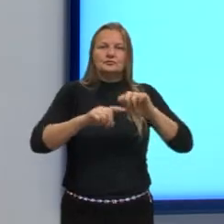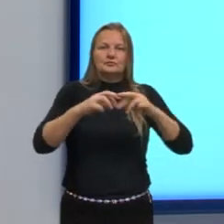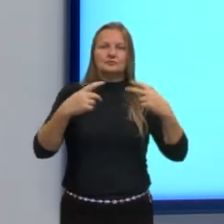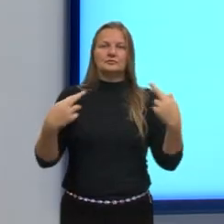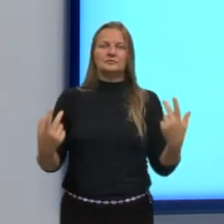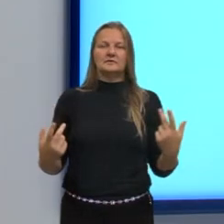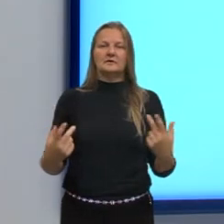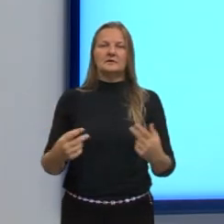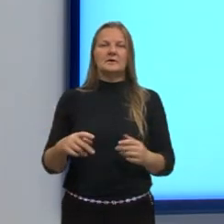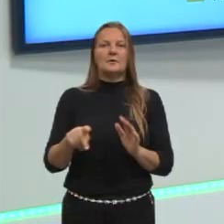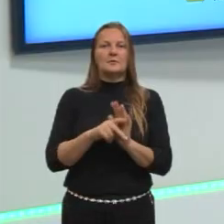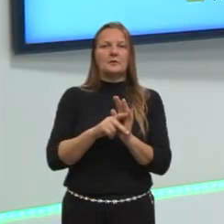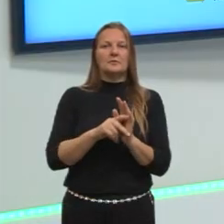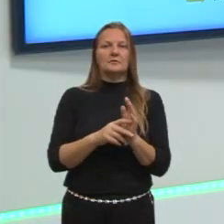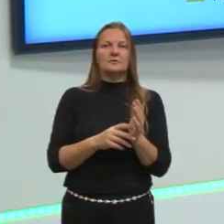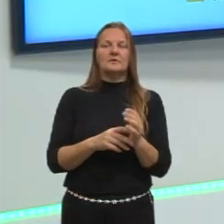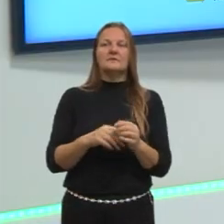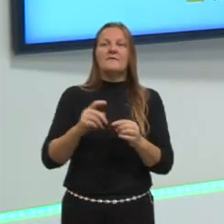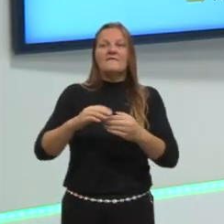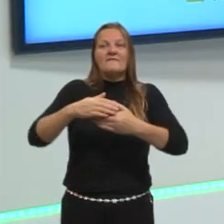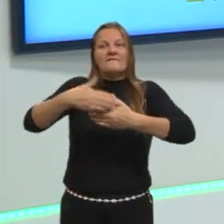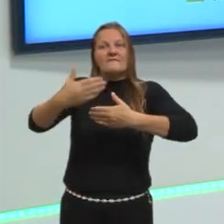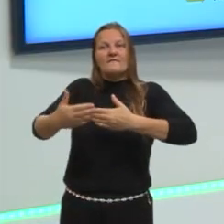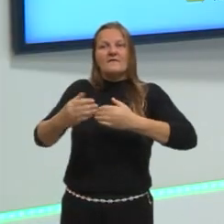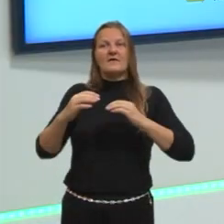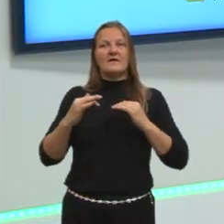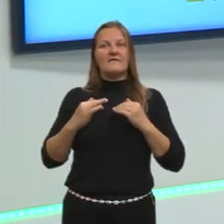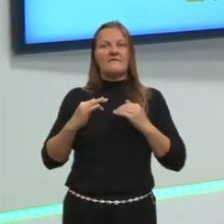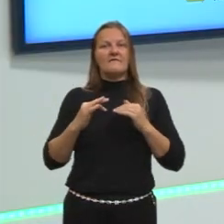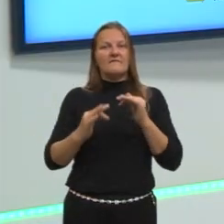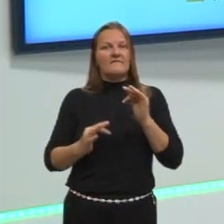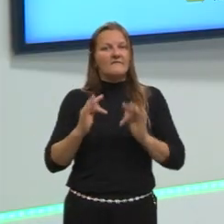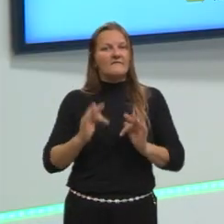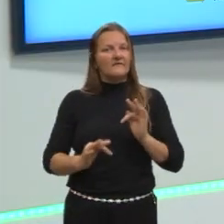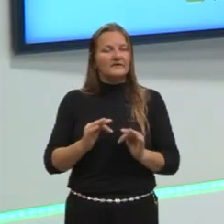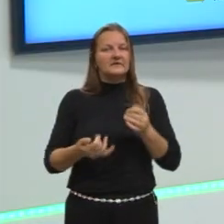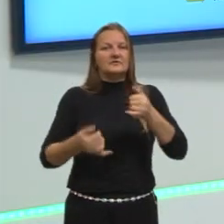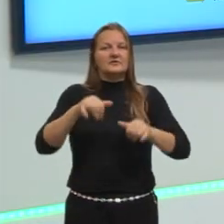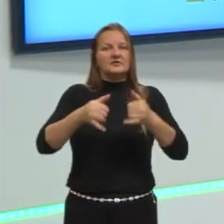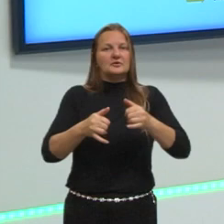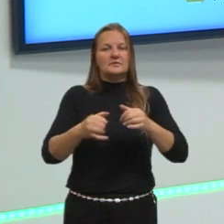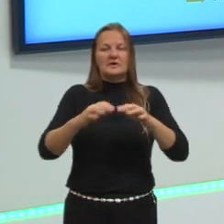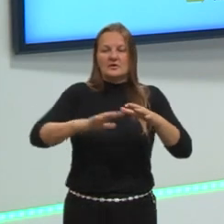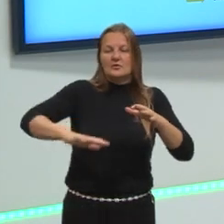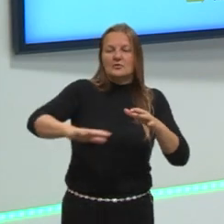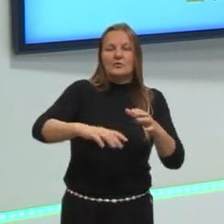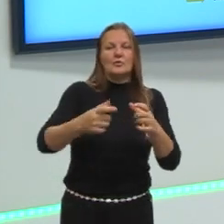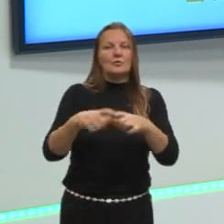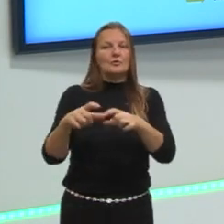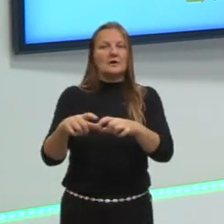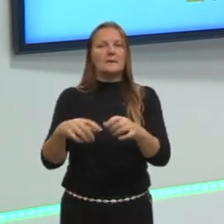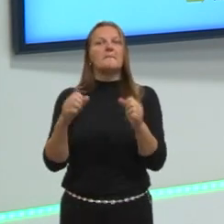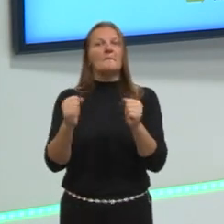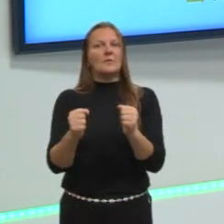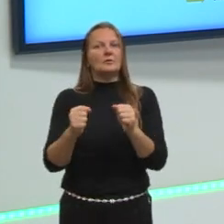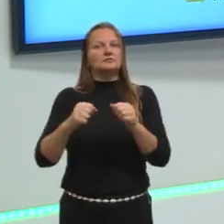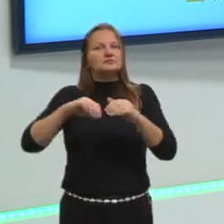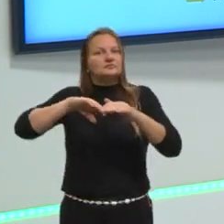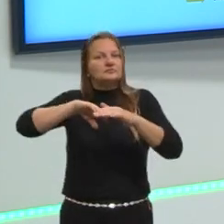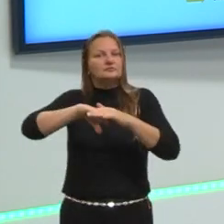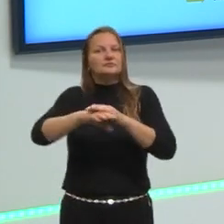abióticos, que são os fatores físicos, químicos, geológicos do ambiente, tudo isso formam um